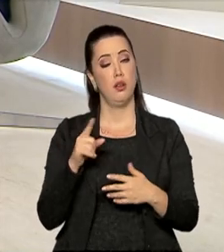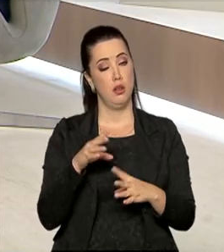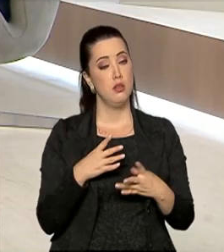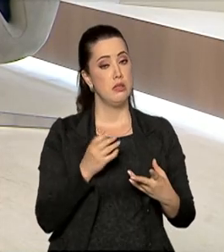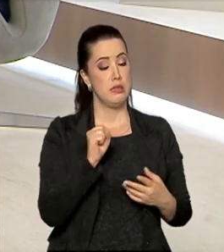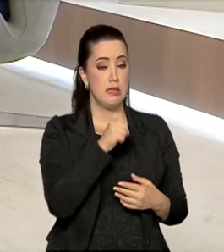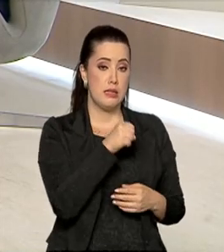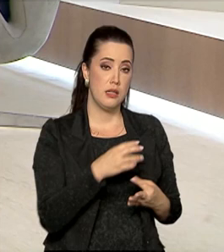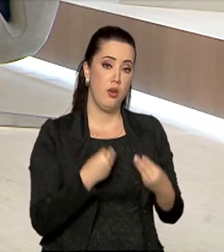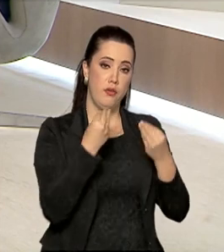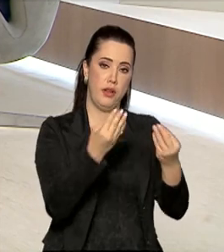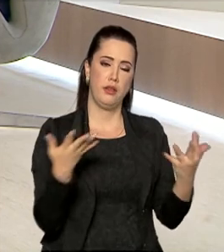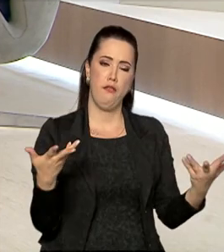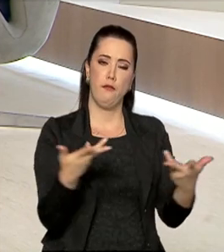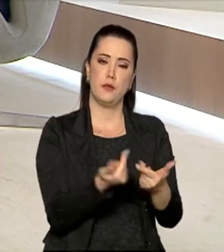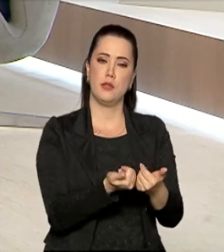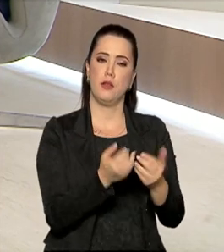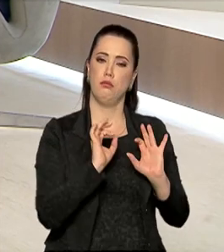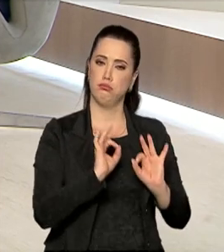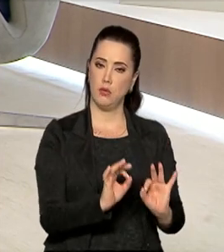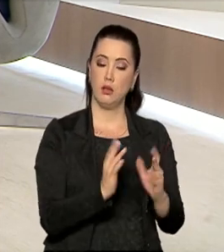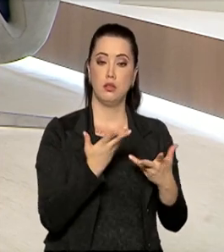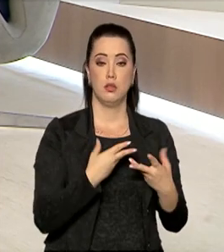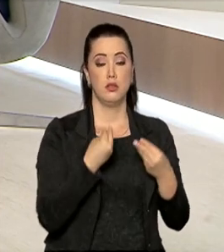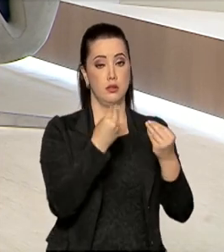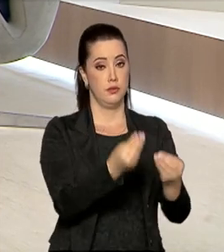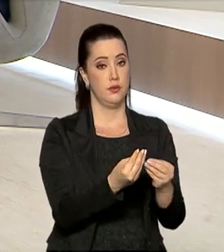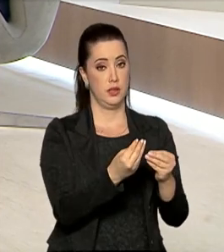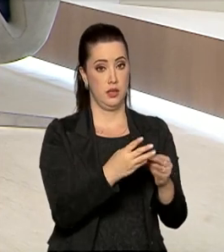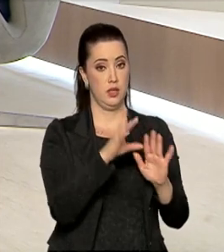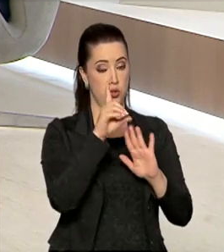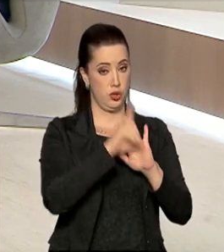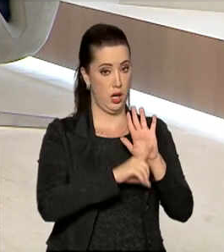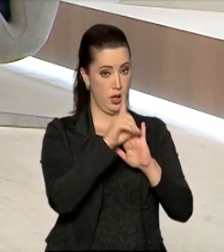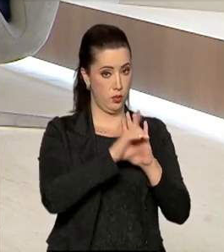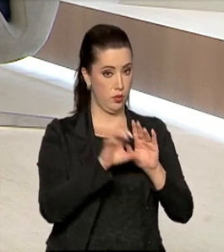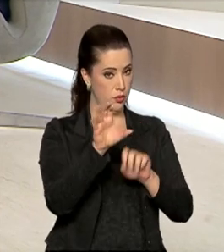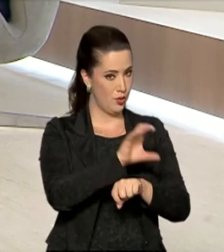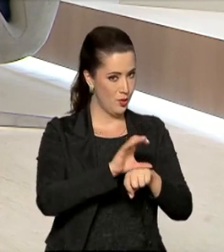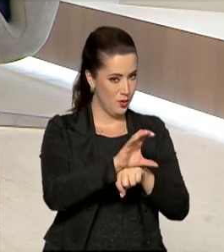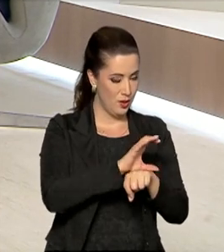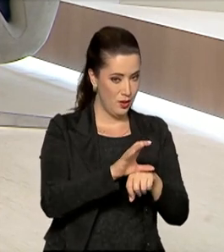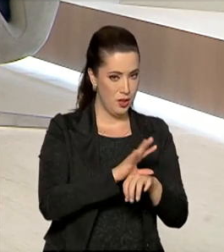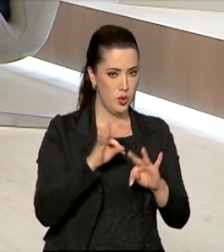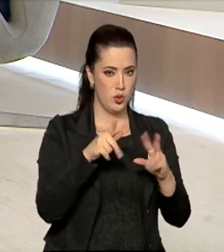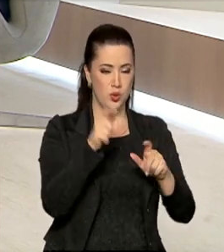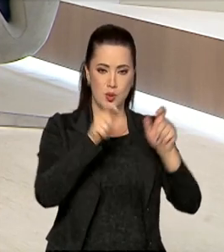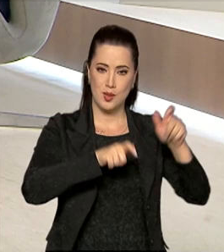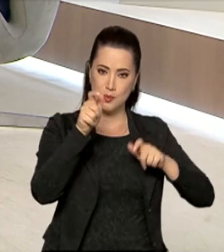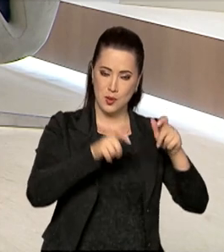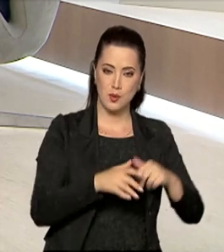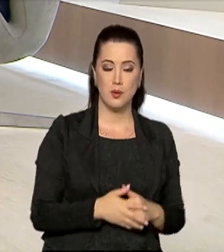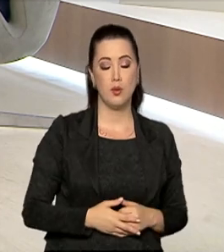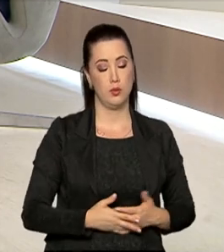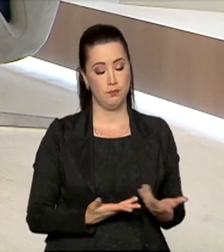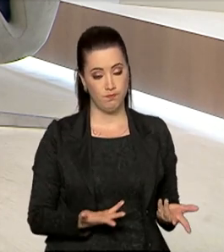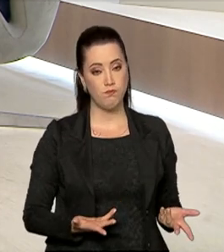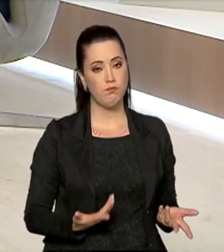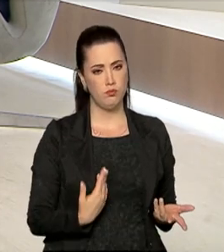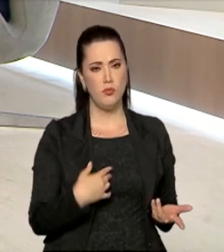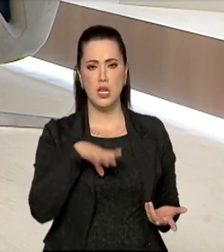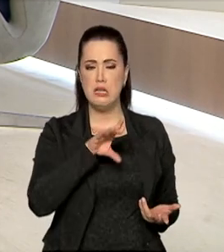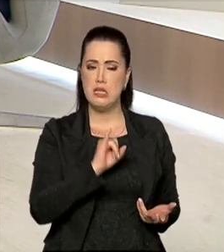e eficácia a garantias constitucionais de todo cidadão brasileiro, seja